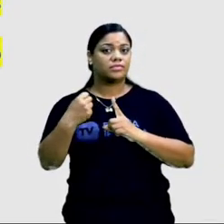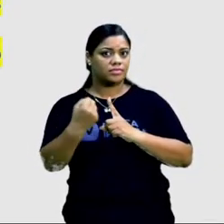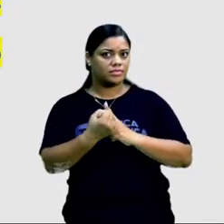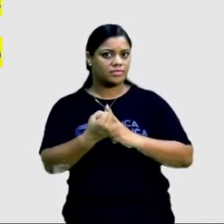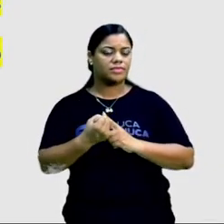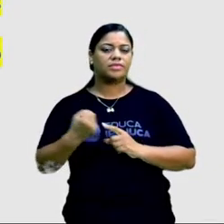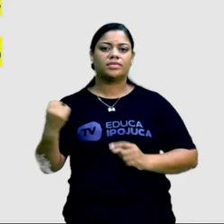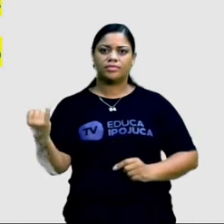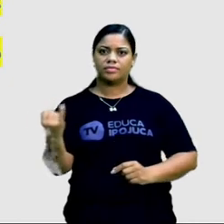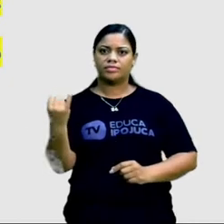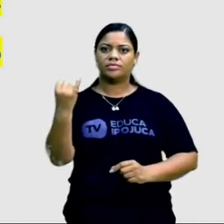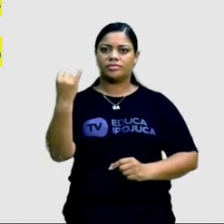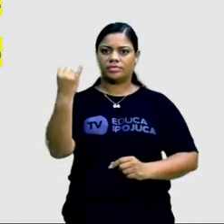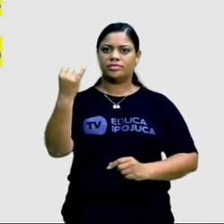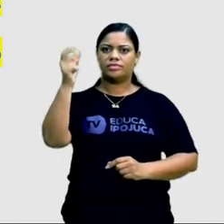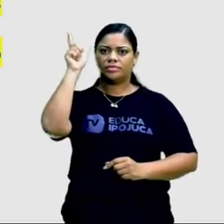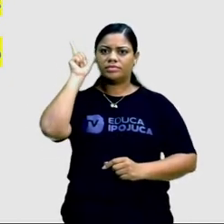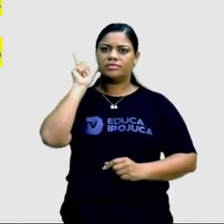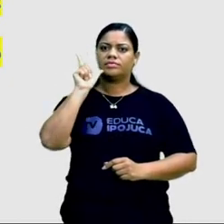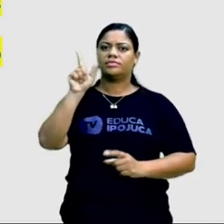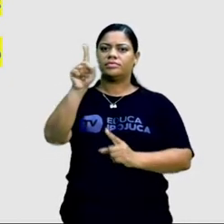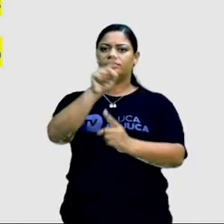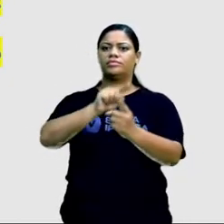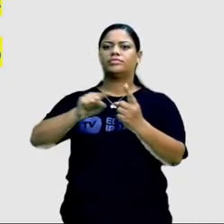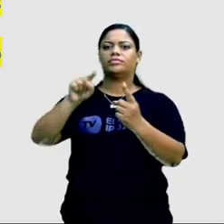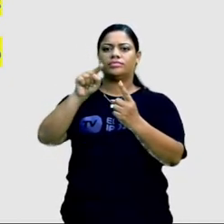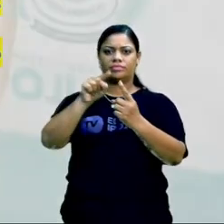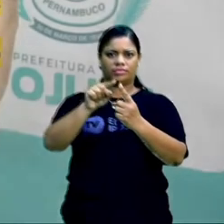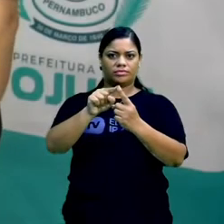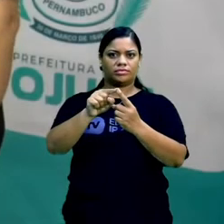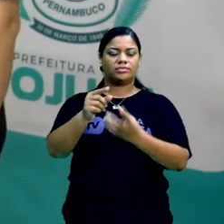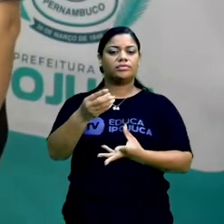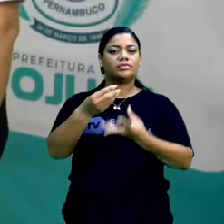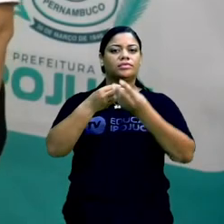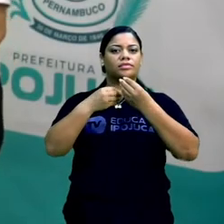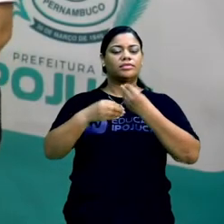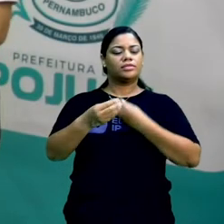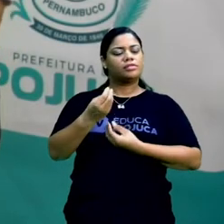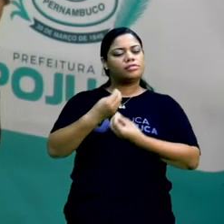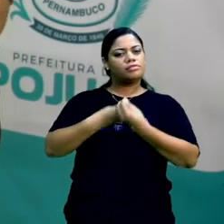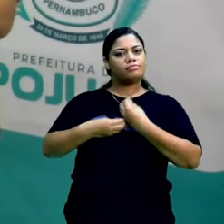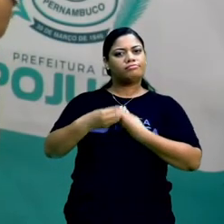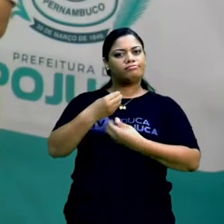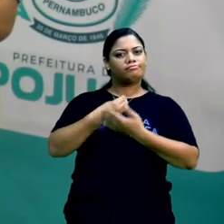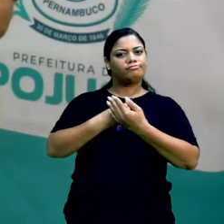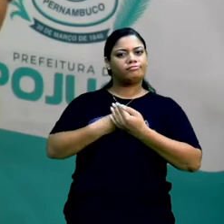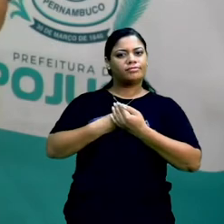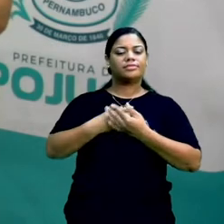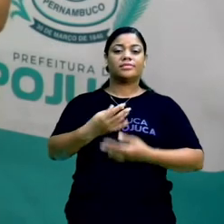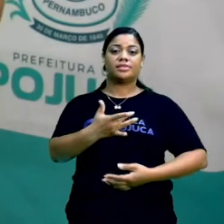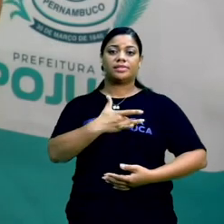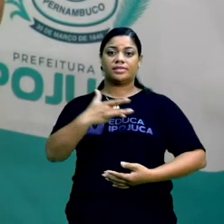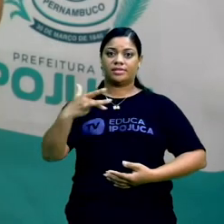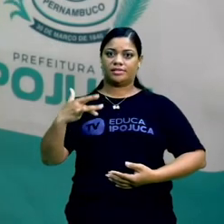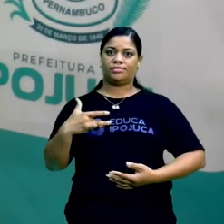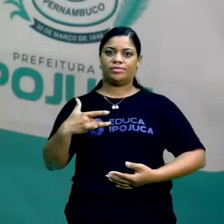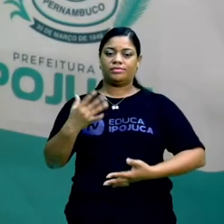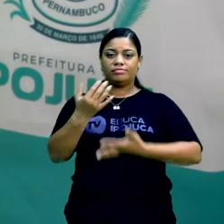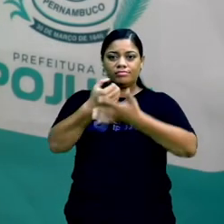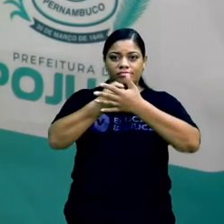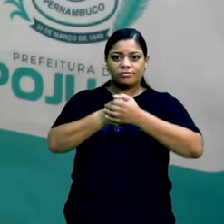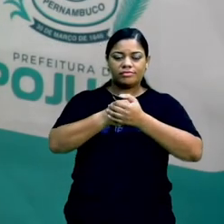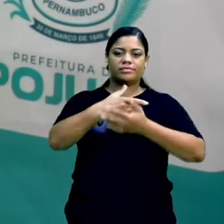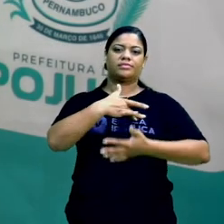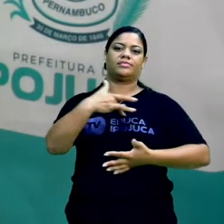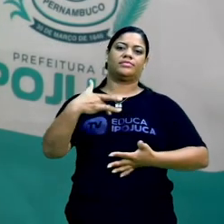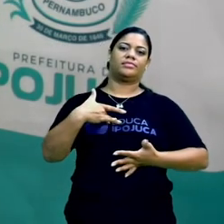fundamental para alcançar o objetivo e poupar a saúde. Está relacionando aí com o título que a